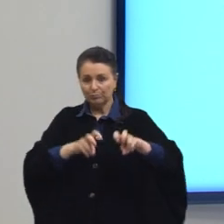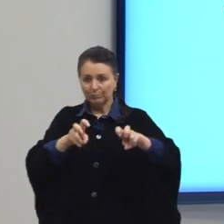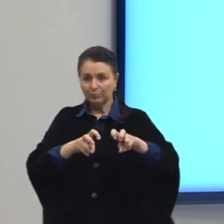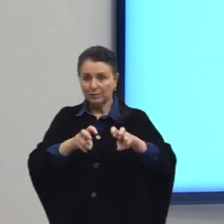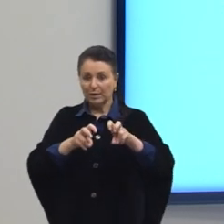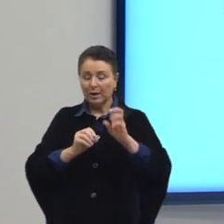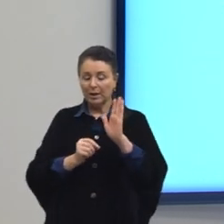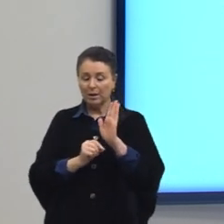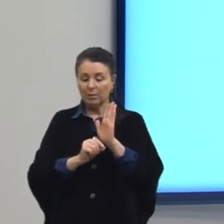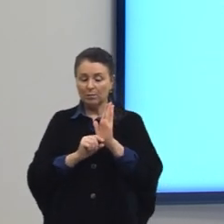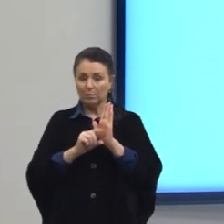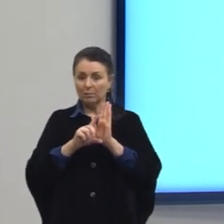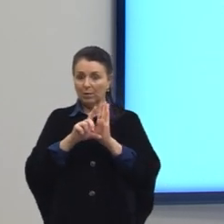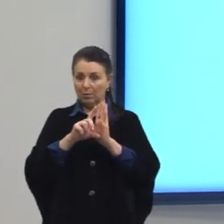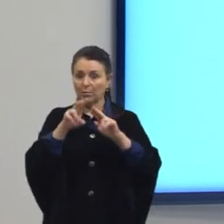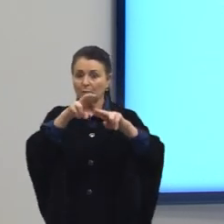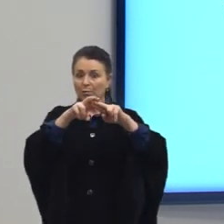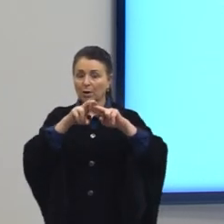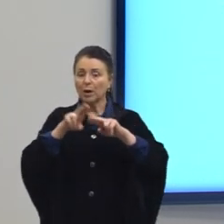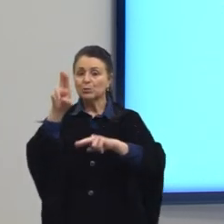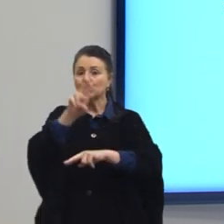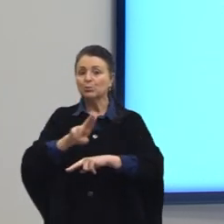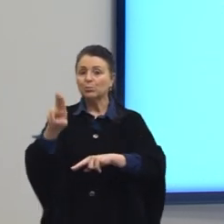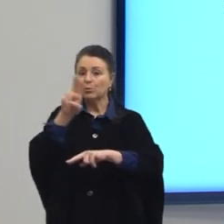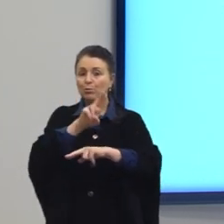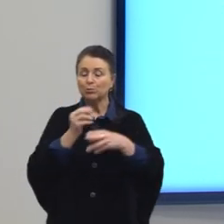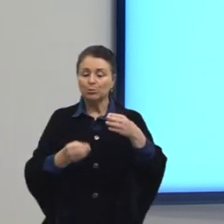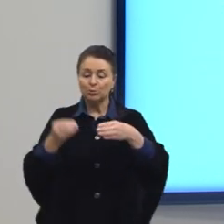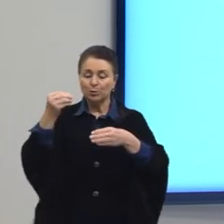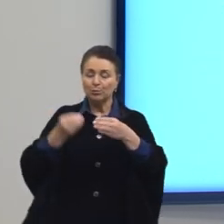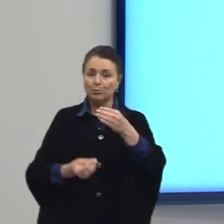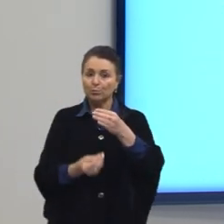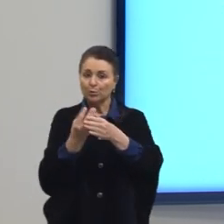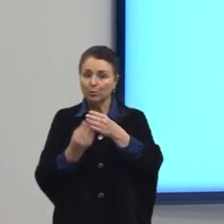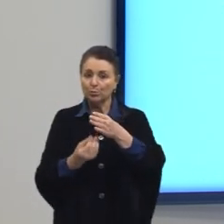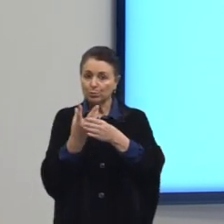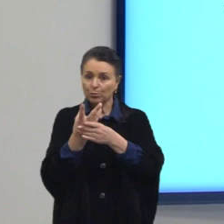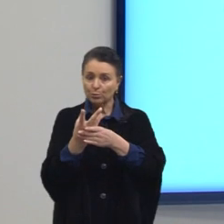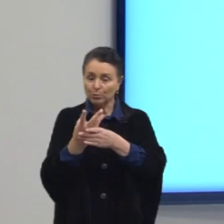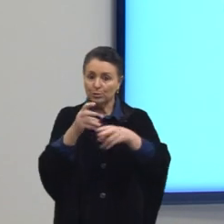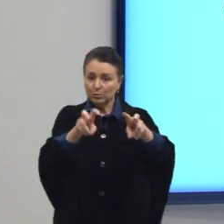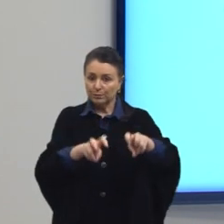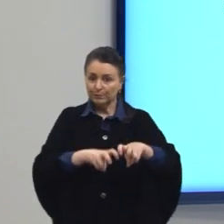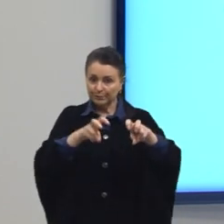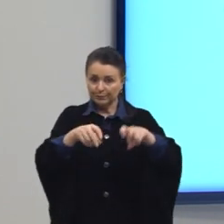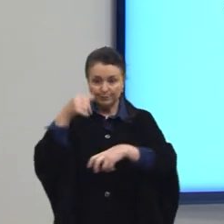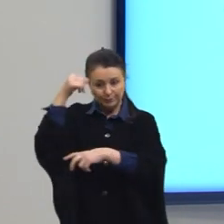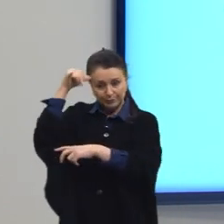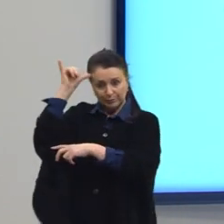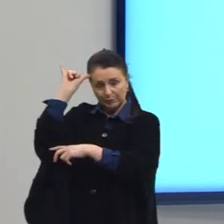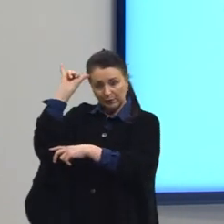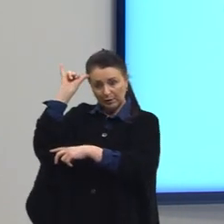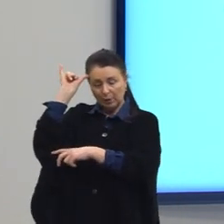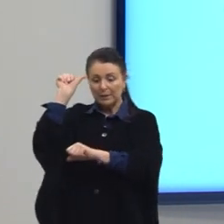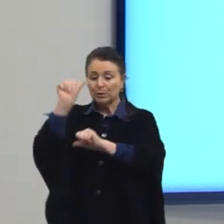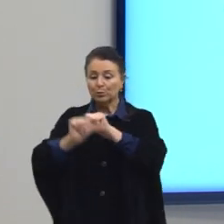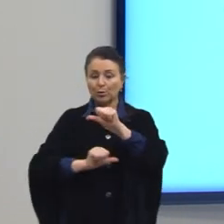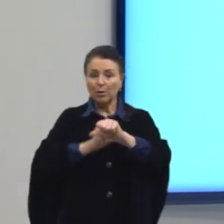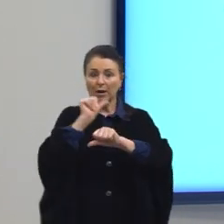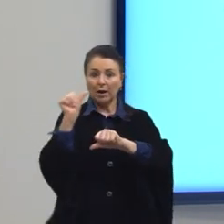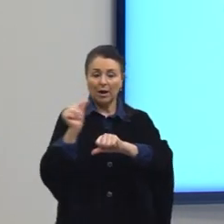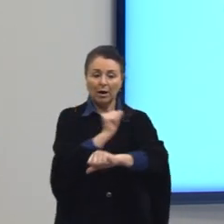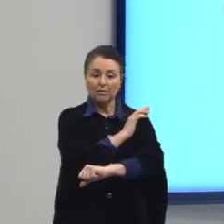demandas por produtos agrícolas e pecuários, sendo necessário converter vegetação natural